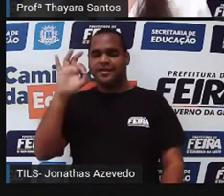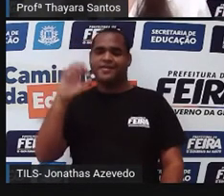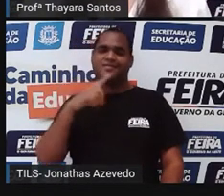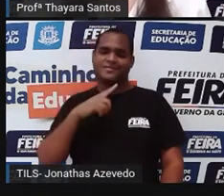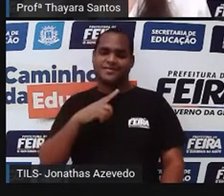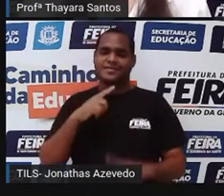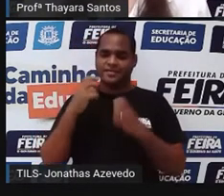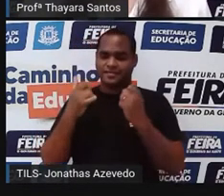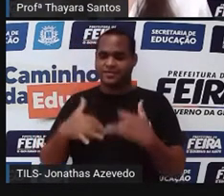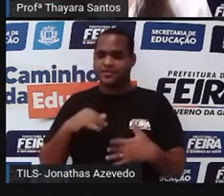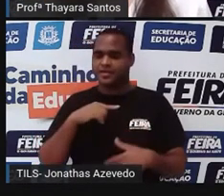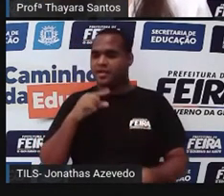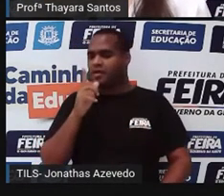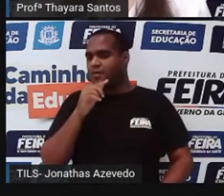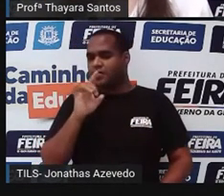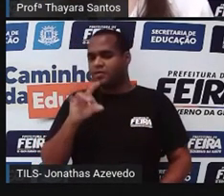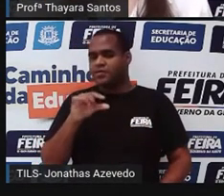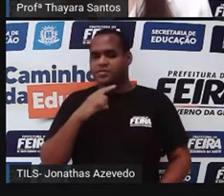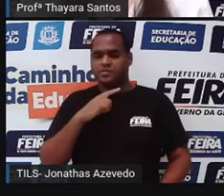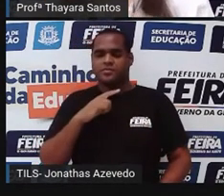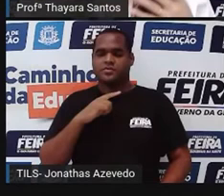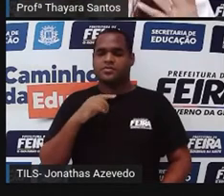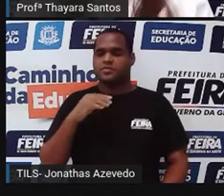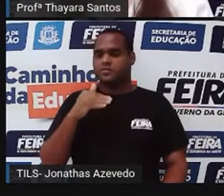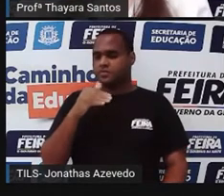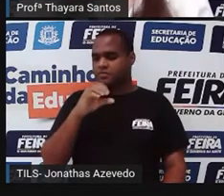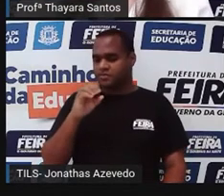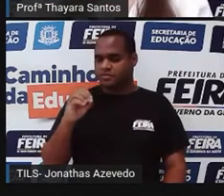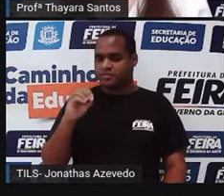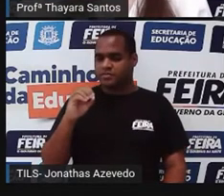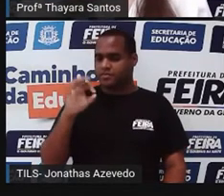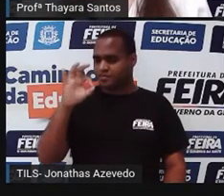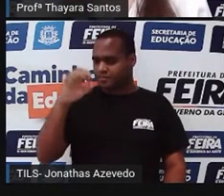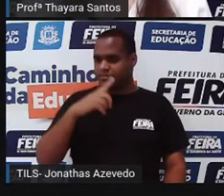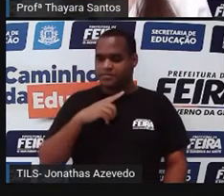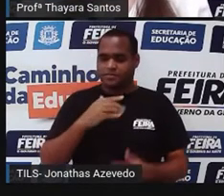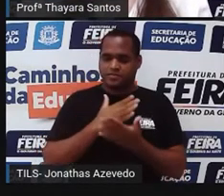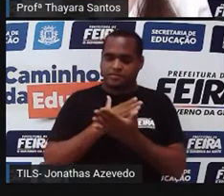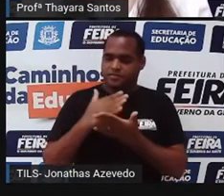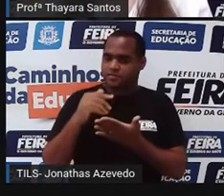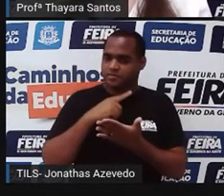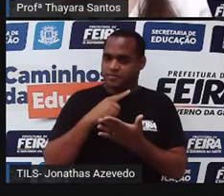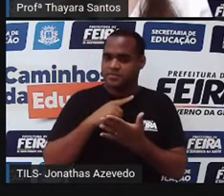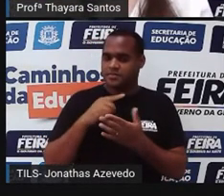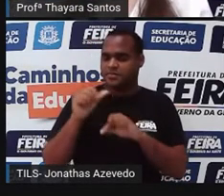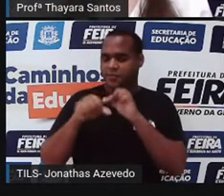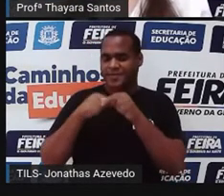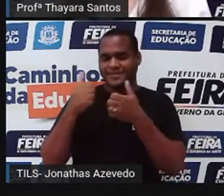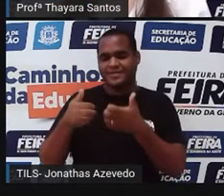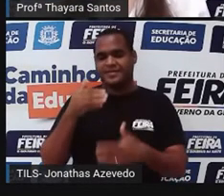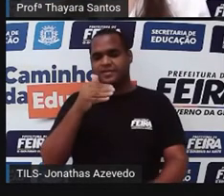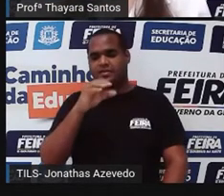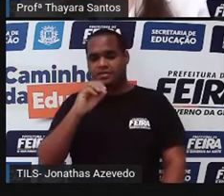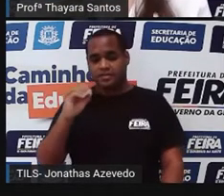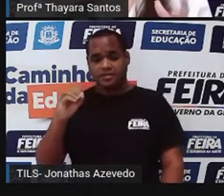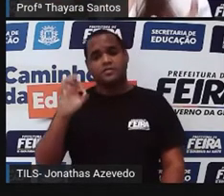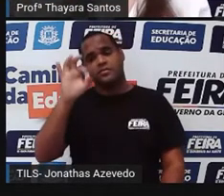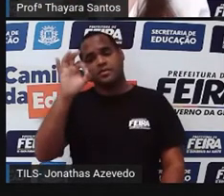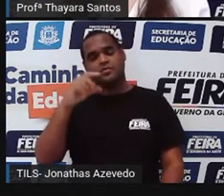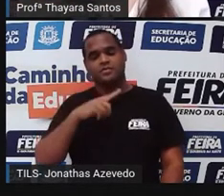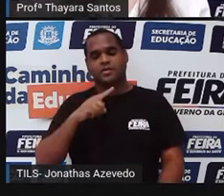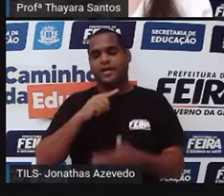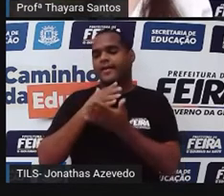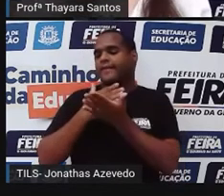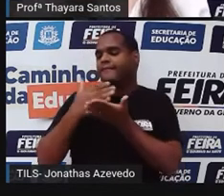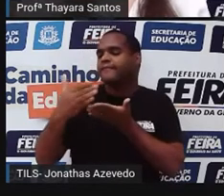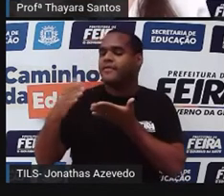somente em estado líquido. Chegou em 100 graus, a água começa a passar para o estado gasoso. Então, de 100 graus em diante, a gente